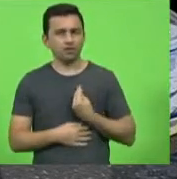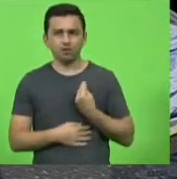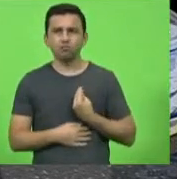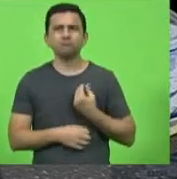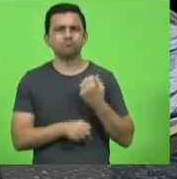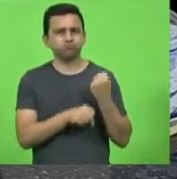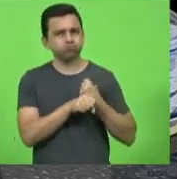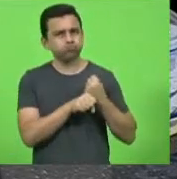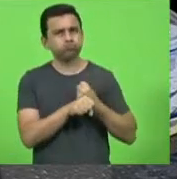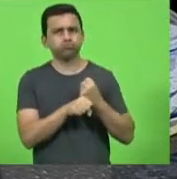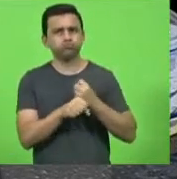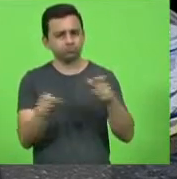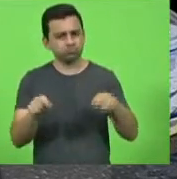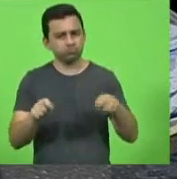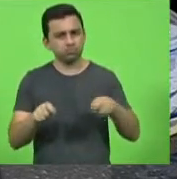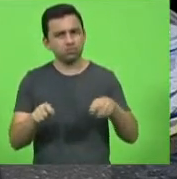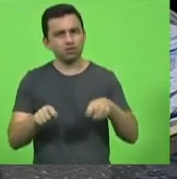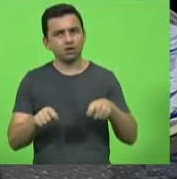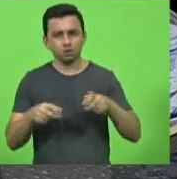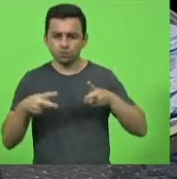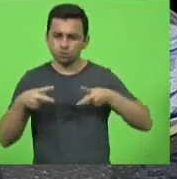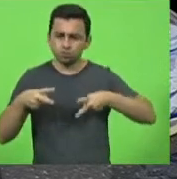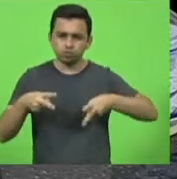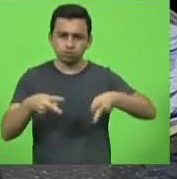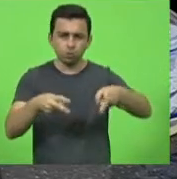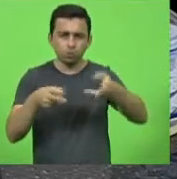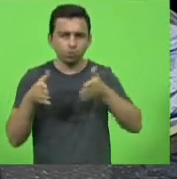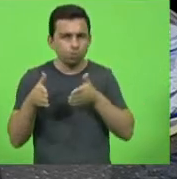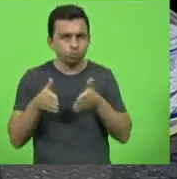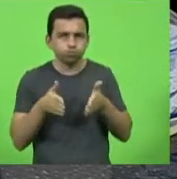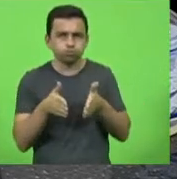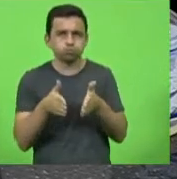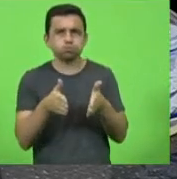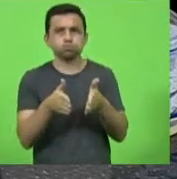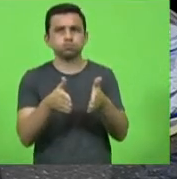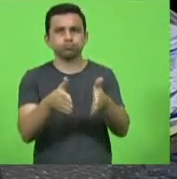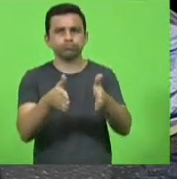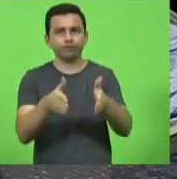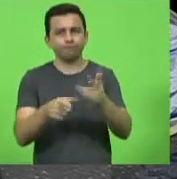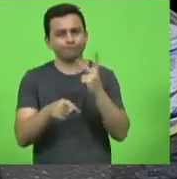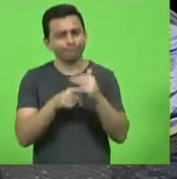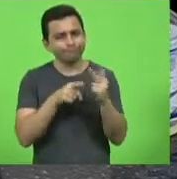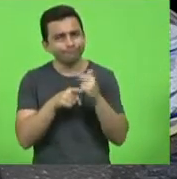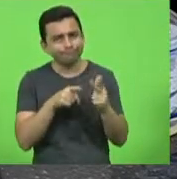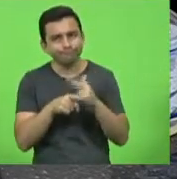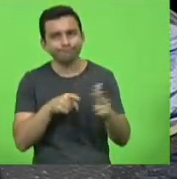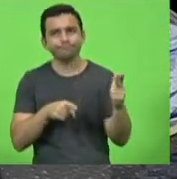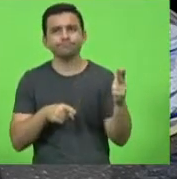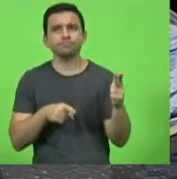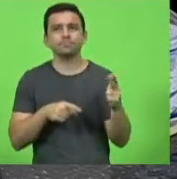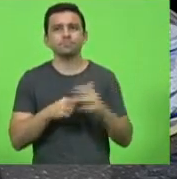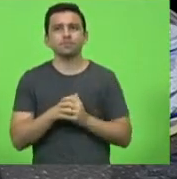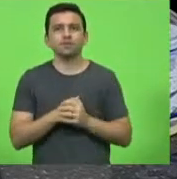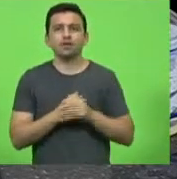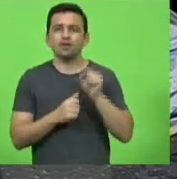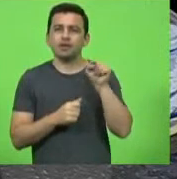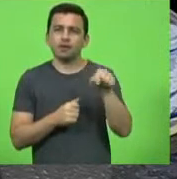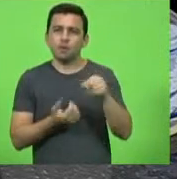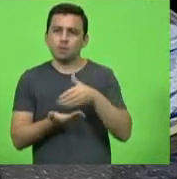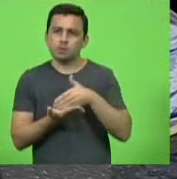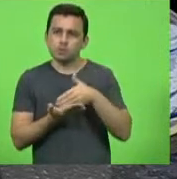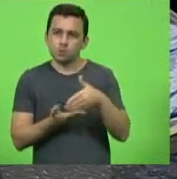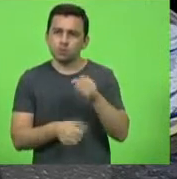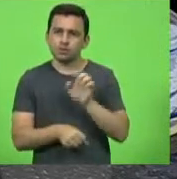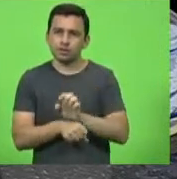anos para continuar essa trajetória de sucesso iniciada nesse estado como